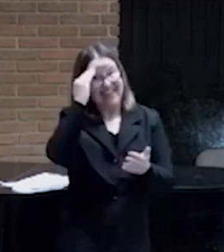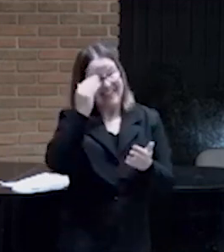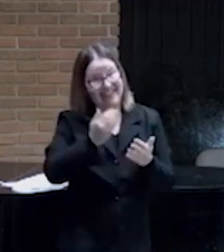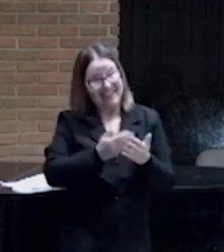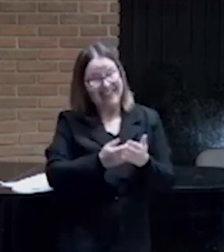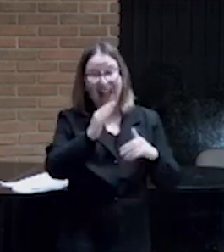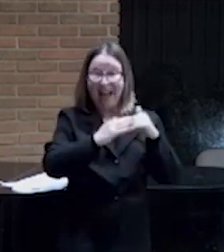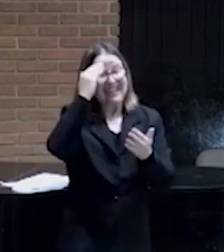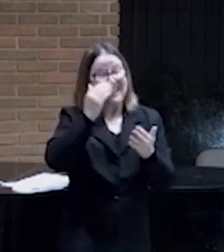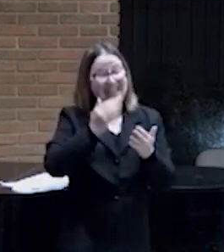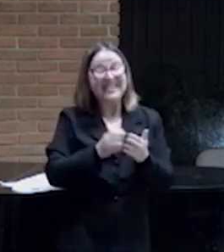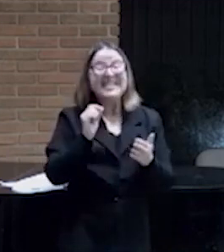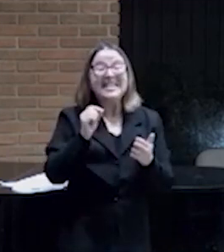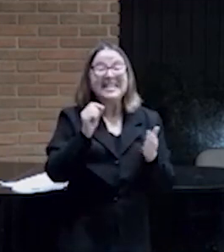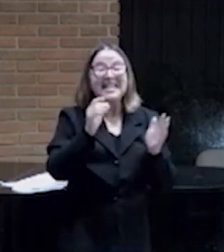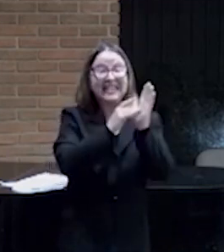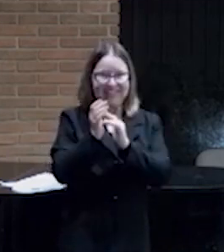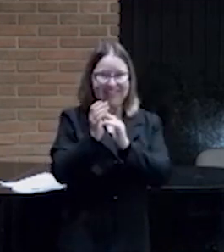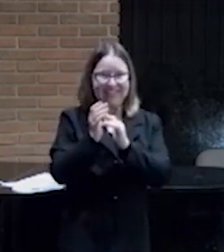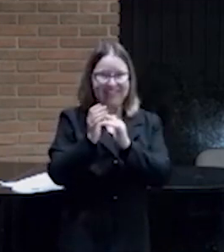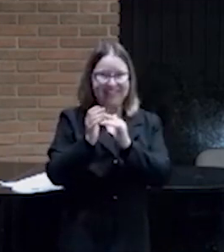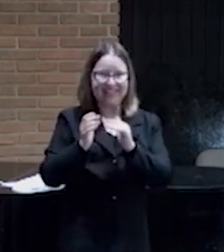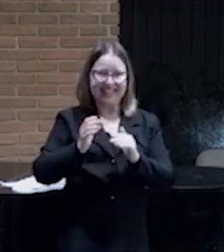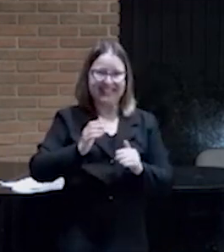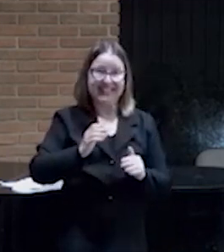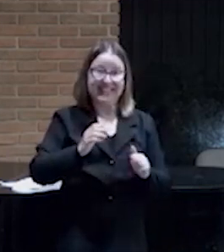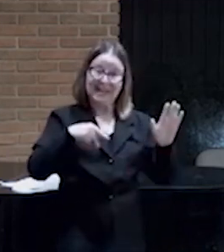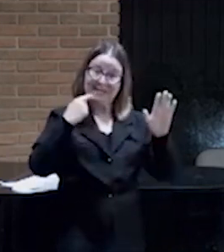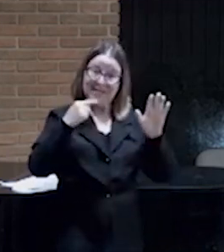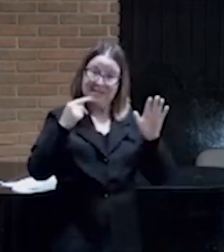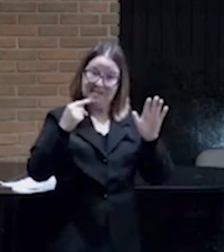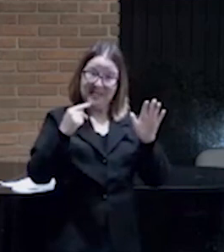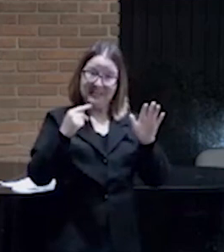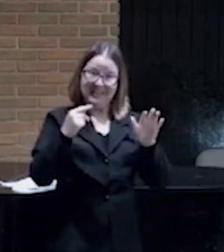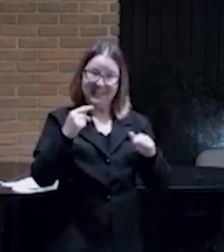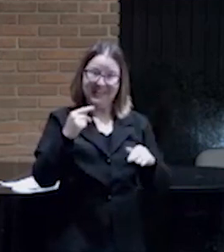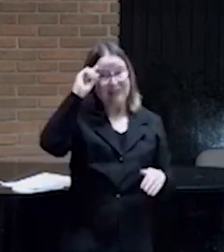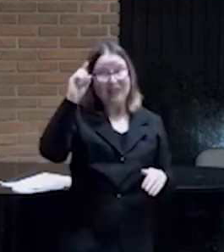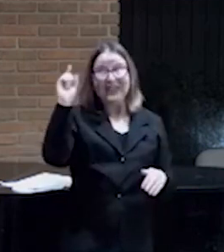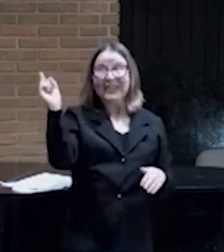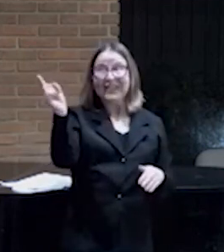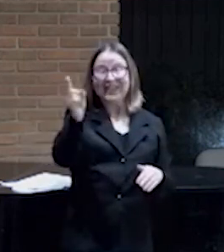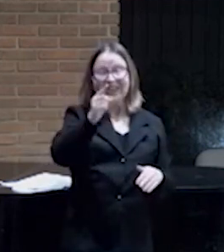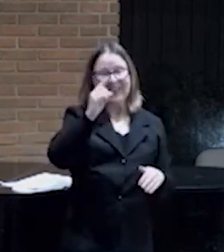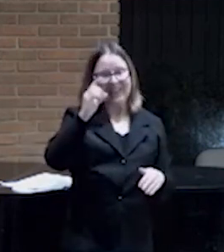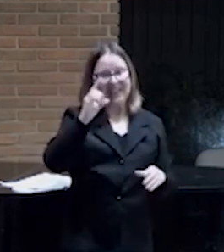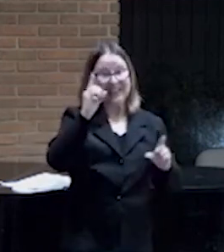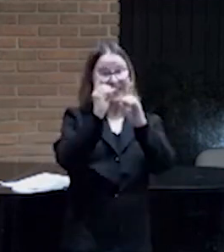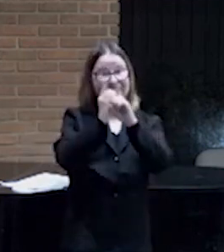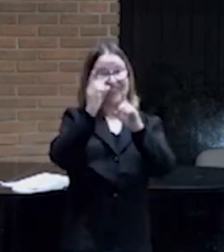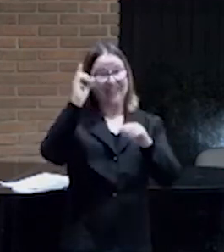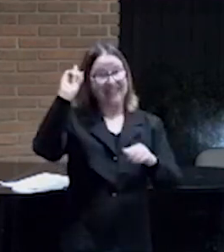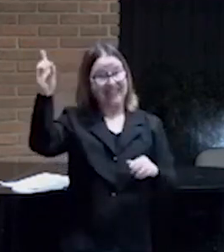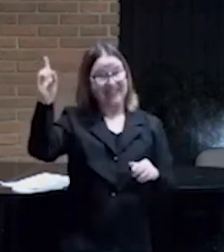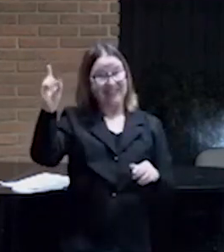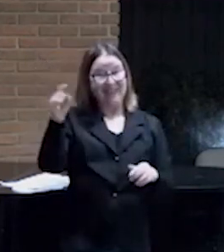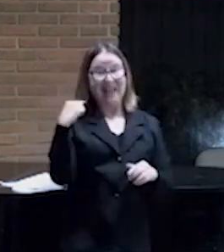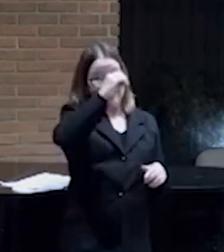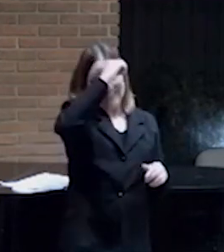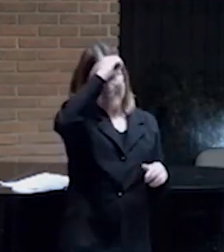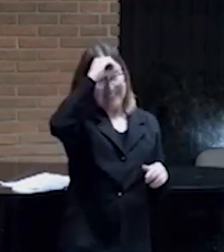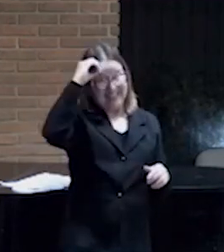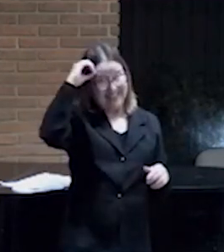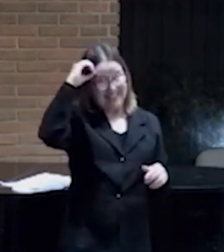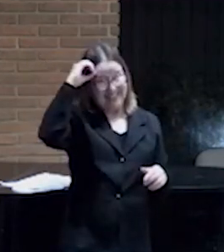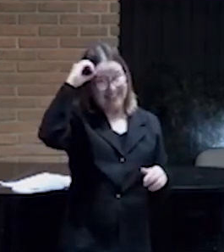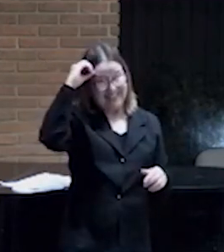crendo em quem Ele é, nós seríamos vida. Com a promessa de que quando nós nos encontrarmos com Deus, nós seremos inocentes. Não porque nós somos bons,